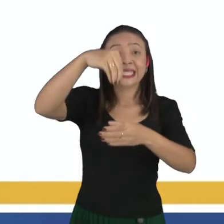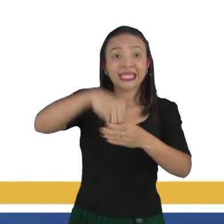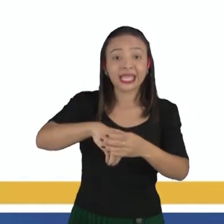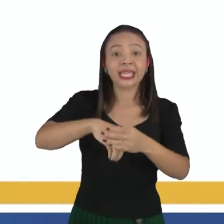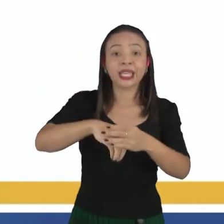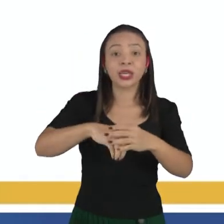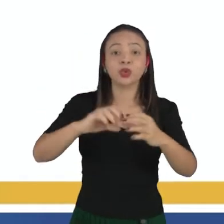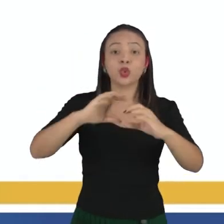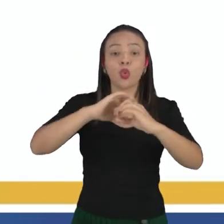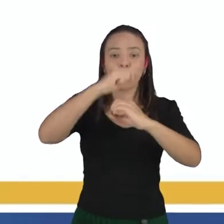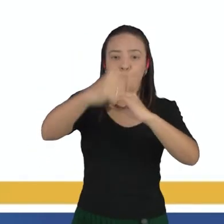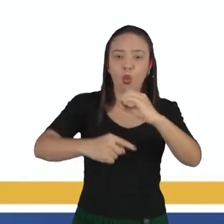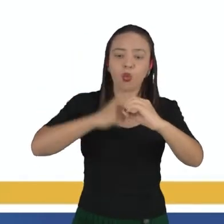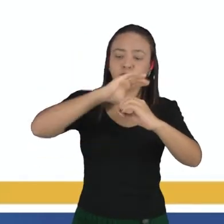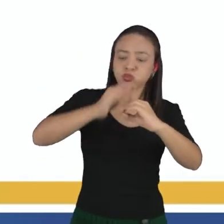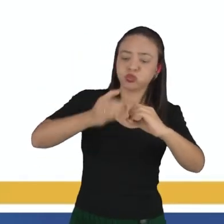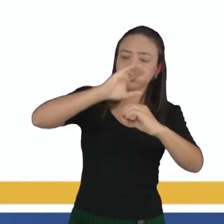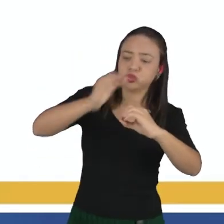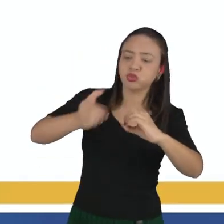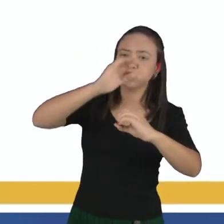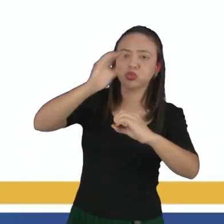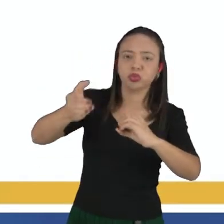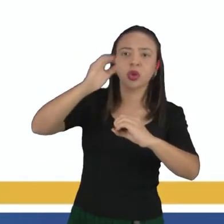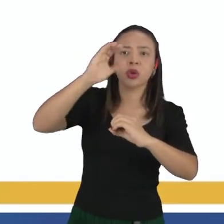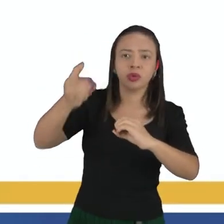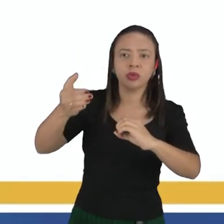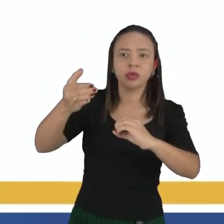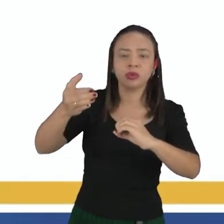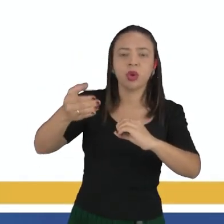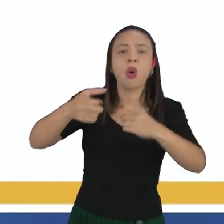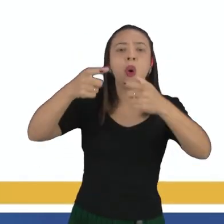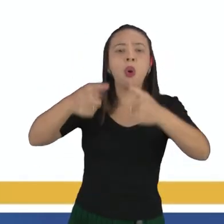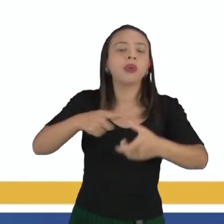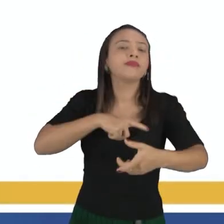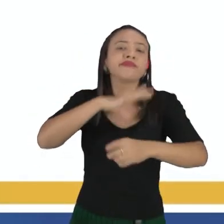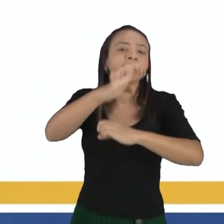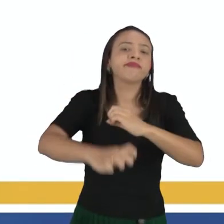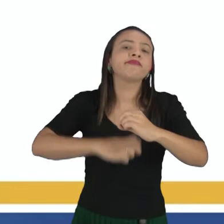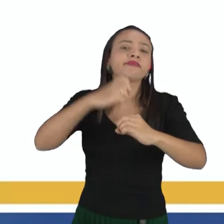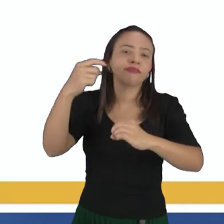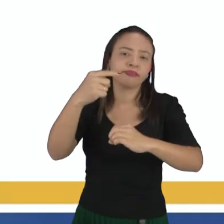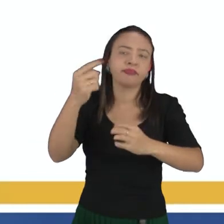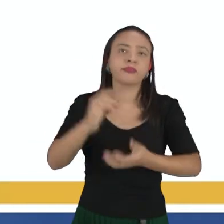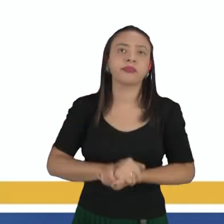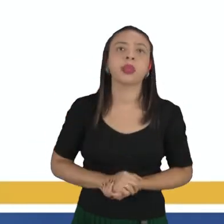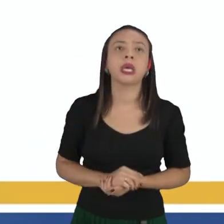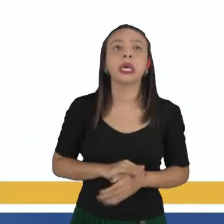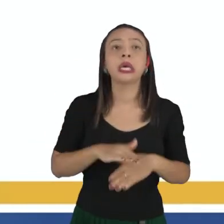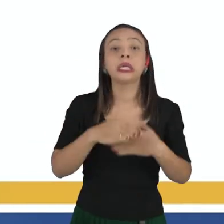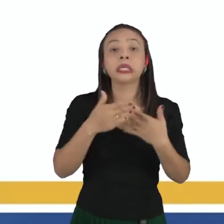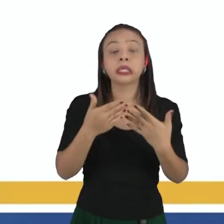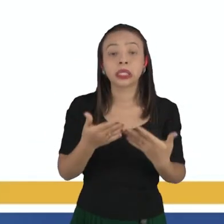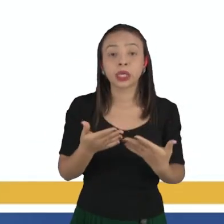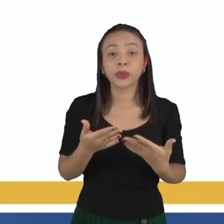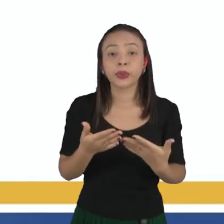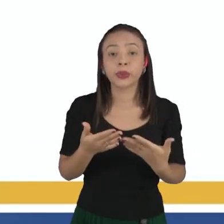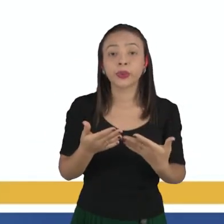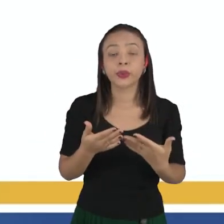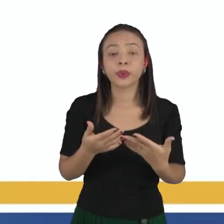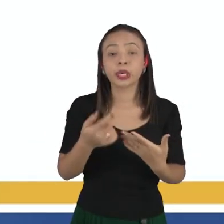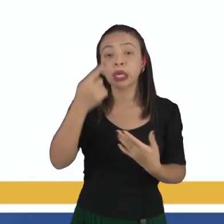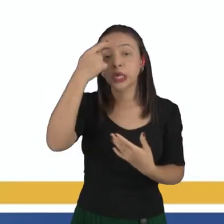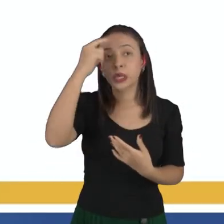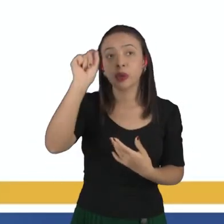daquelas camadas eletrônicas, ou os níveis de energia, como o Bohr falava, ok? E aí o que ele propôs pra gente?